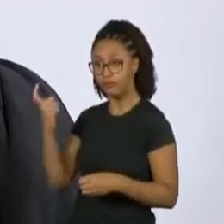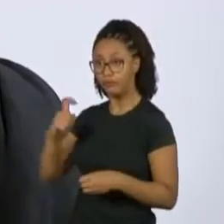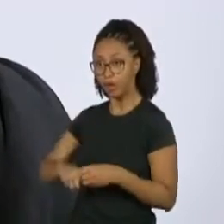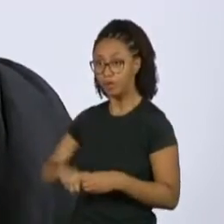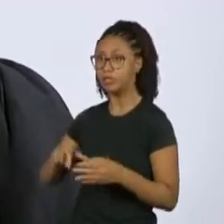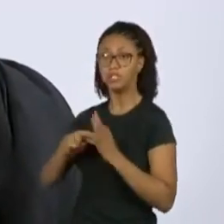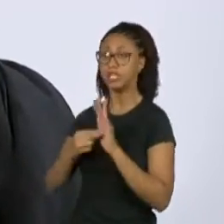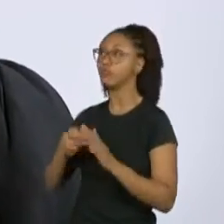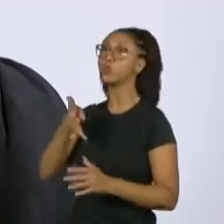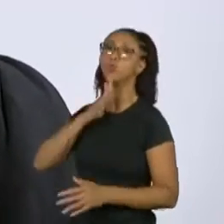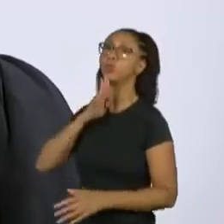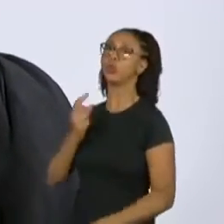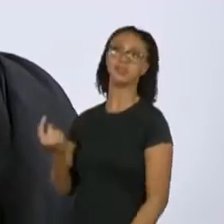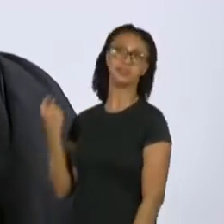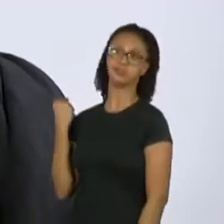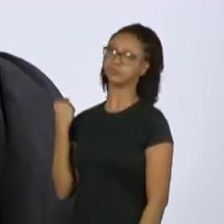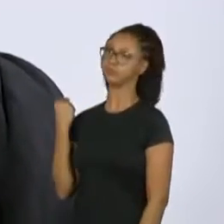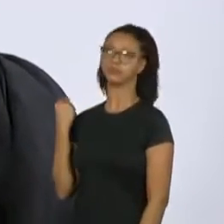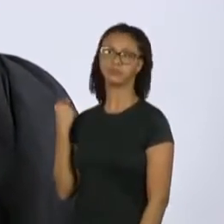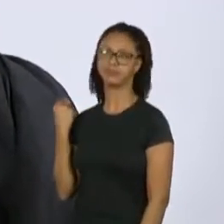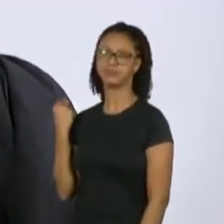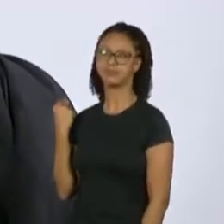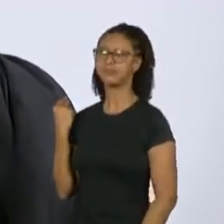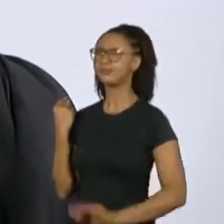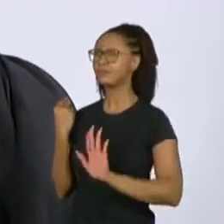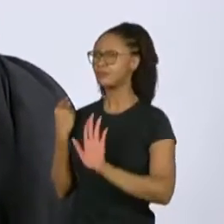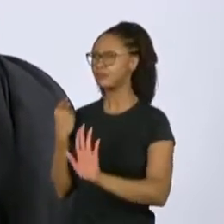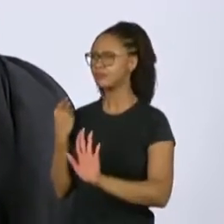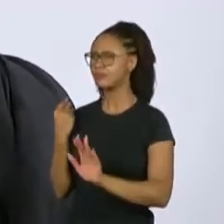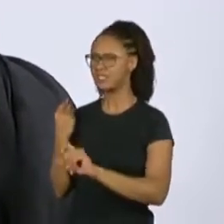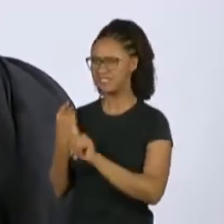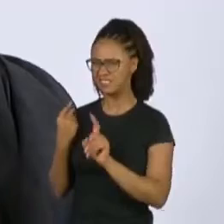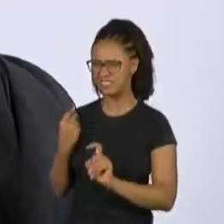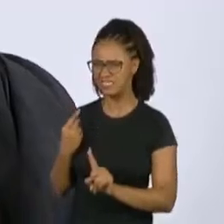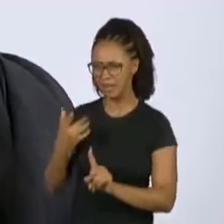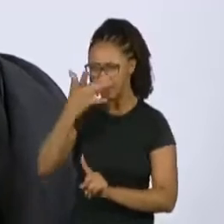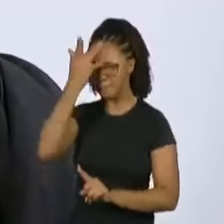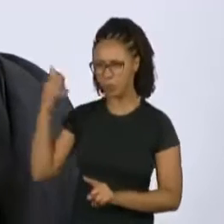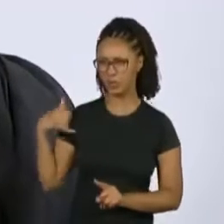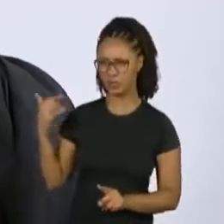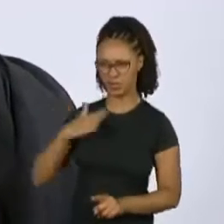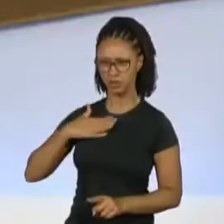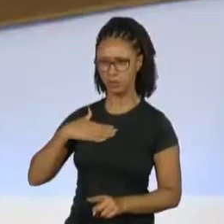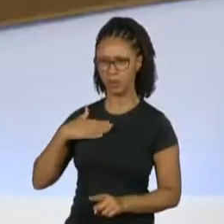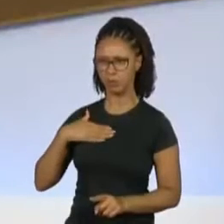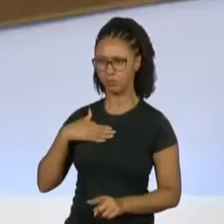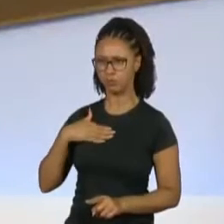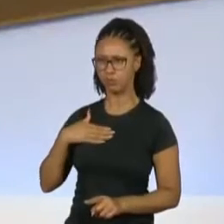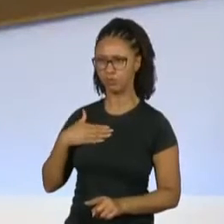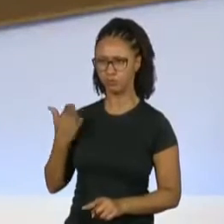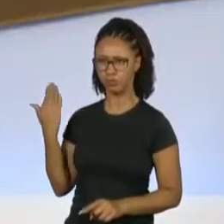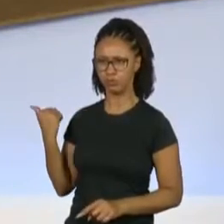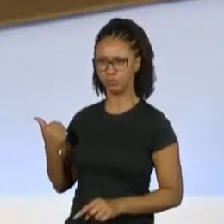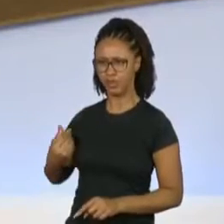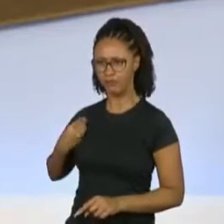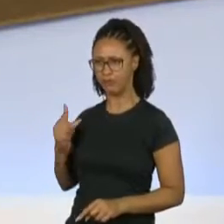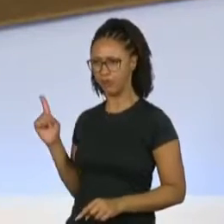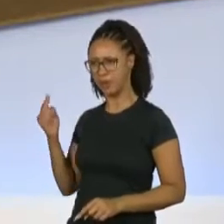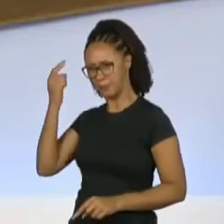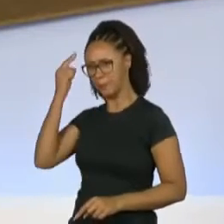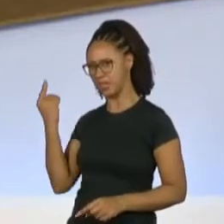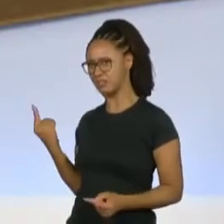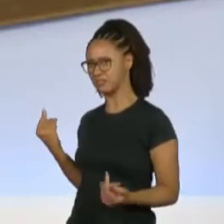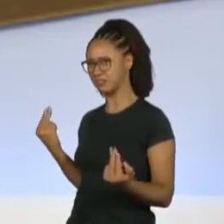que foi a ditadura. Será que tem gente da minha idade, gente que viveu, que ainda acha que era melhor?